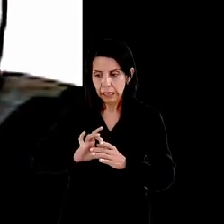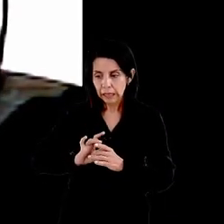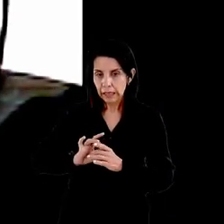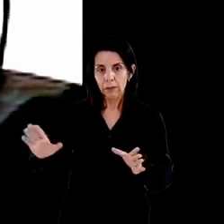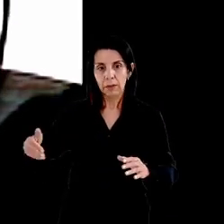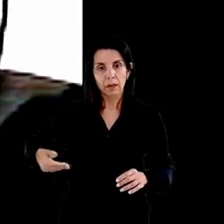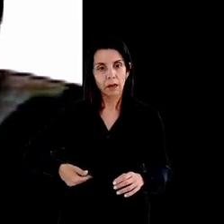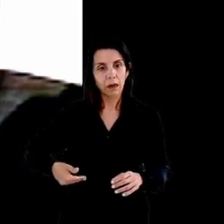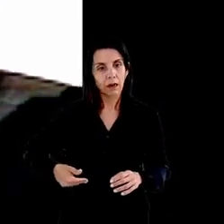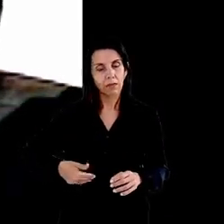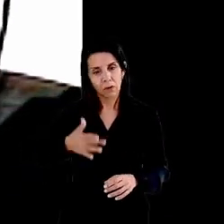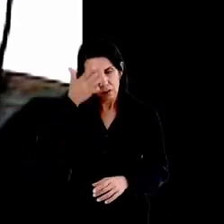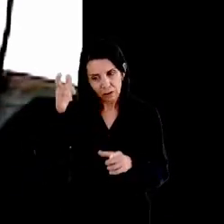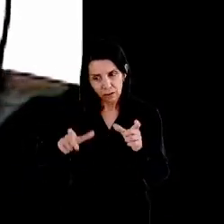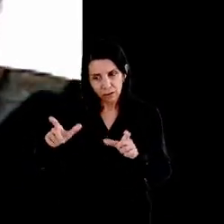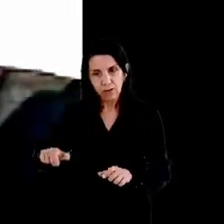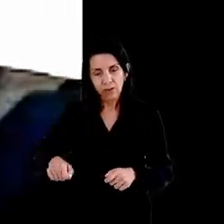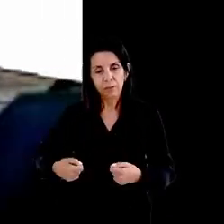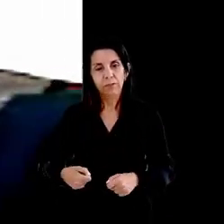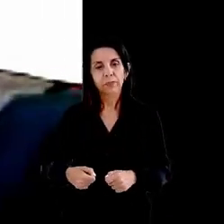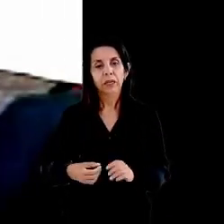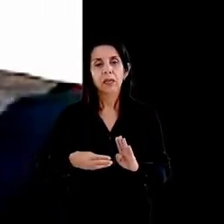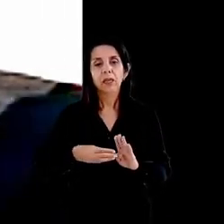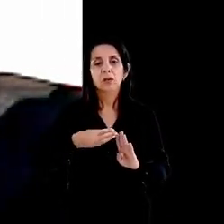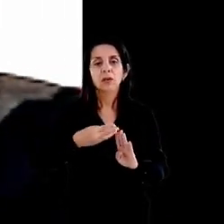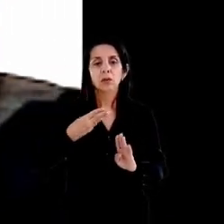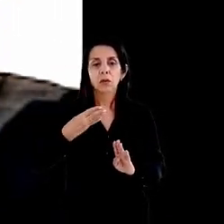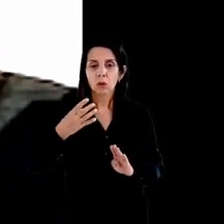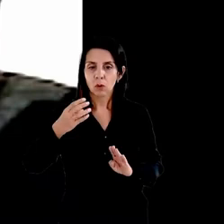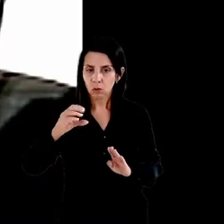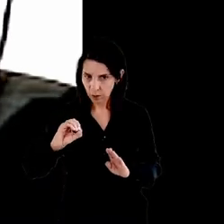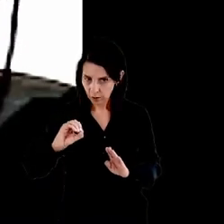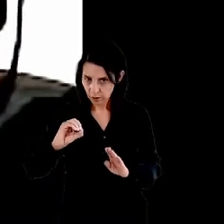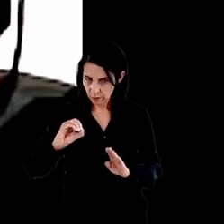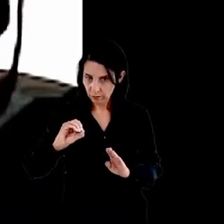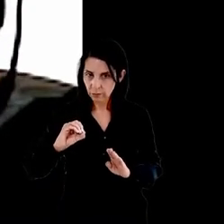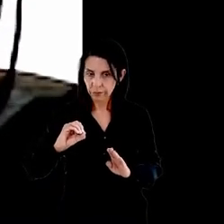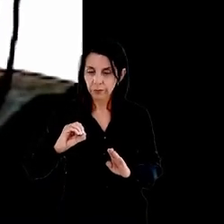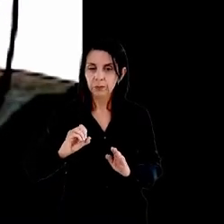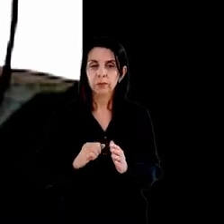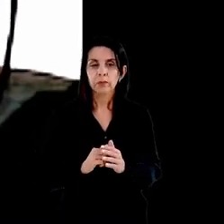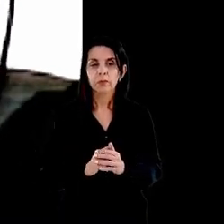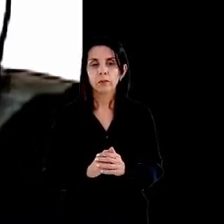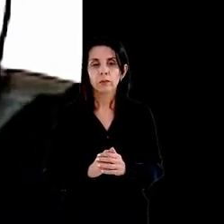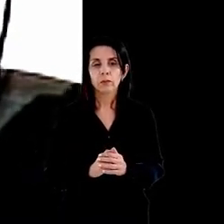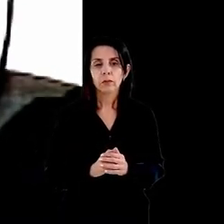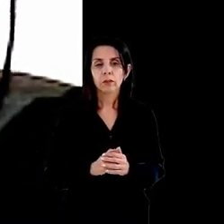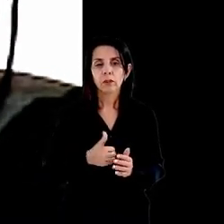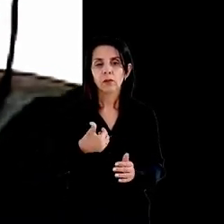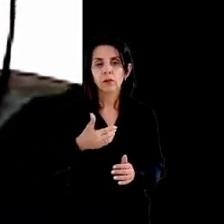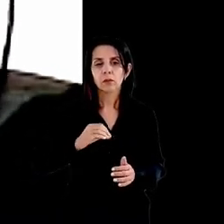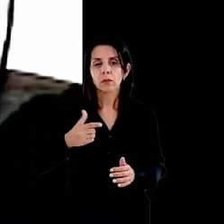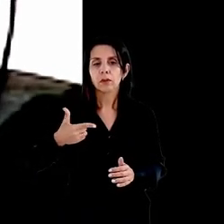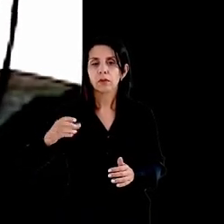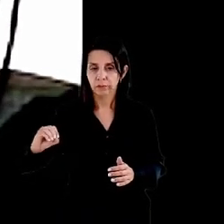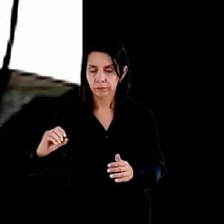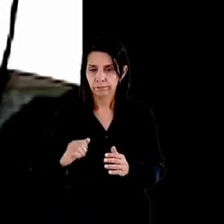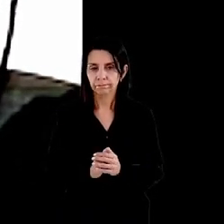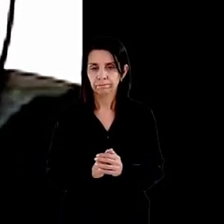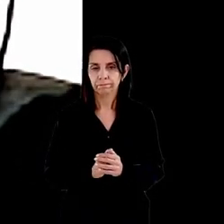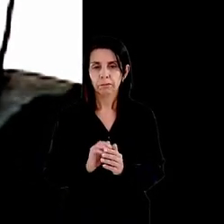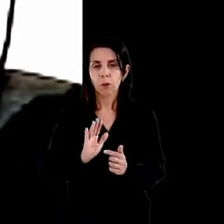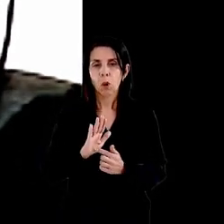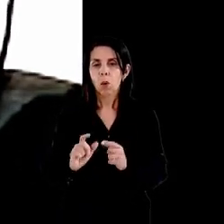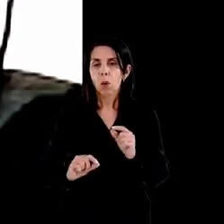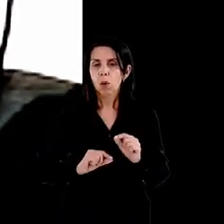a resolução 40 que foi aprovada pelo conselho de direitos humanos em 2020 traz recomendações de